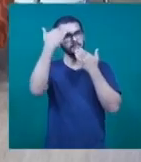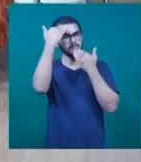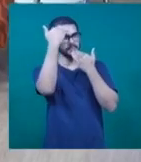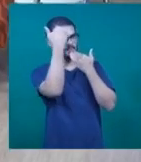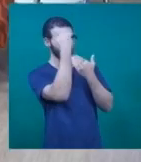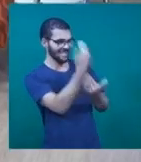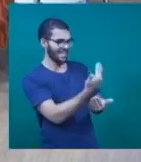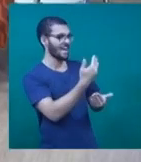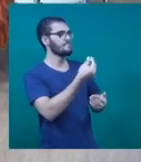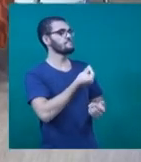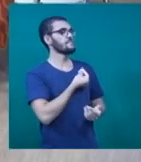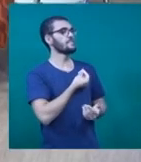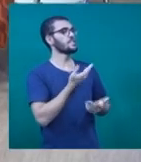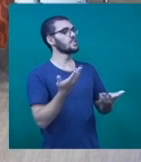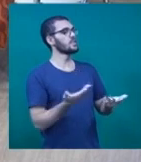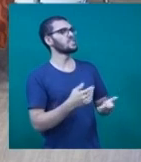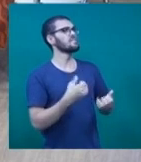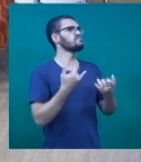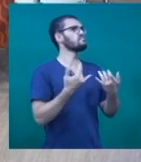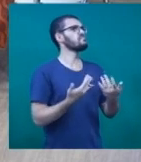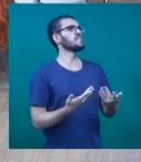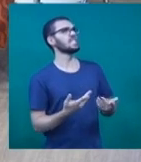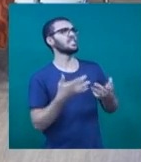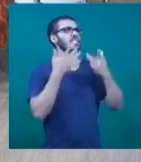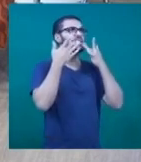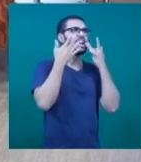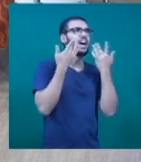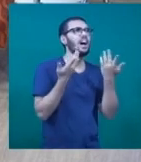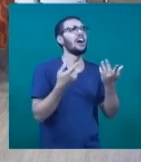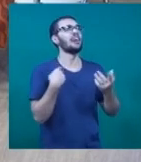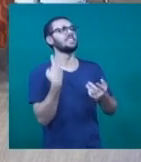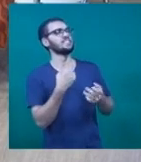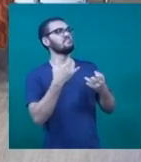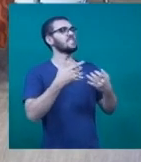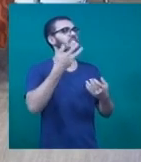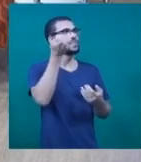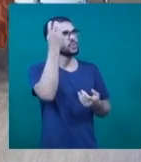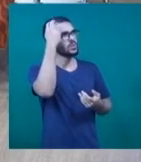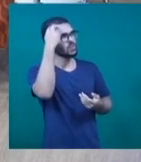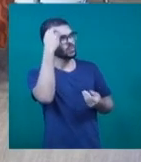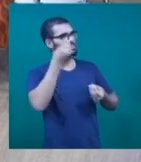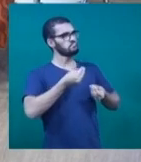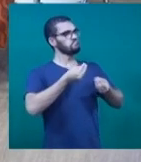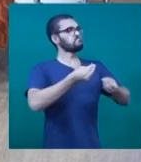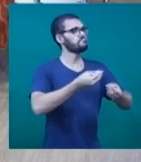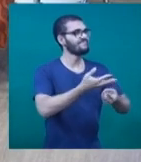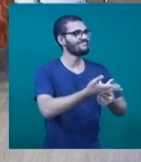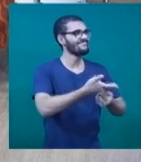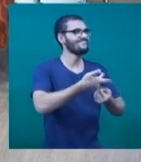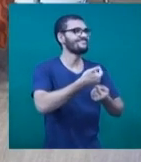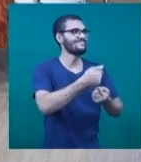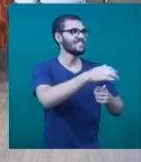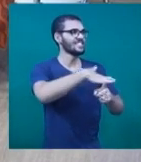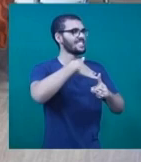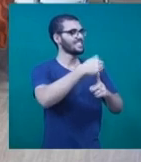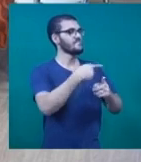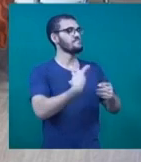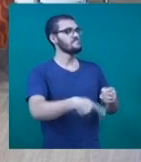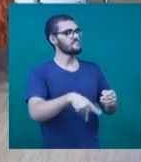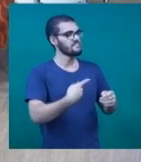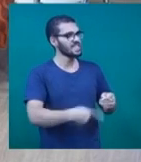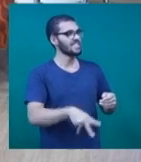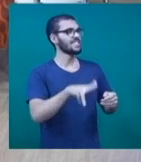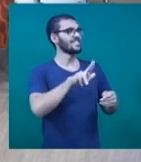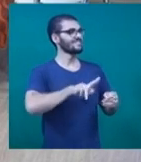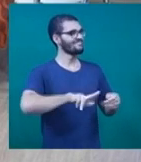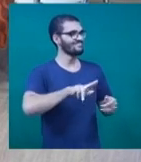presença aqui hoje. agradeço. Quando a gente fala de teatro, a gente fala de cultura, levar arte para a nossa cidade, de gente da nossa cidade, da nossa